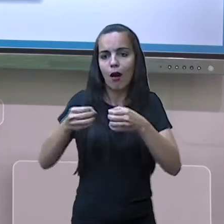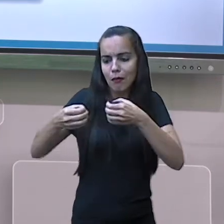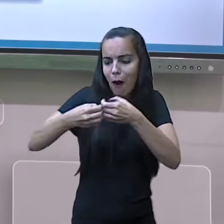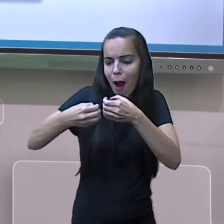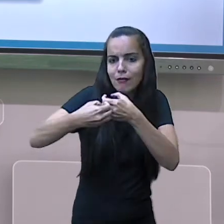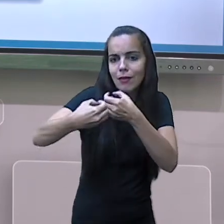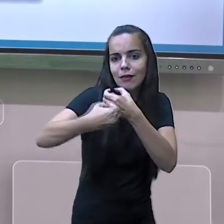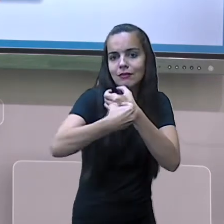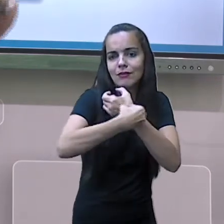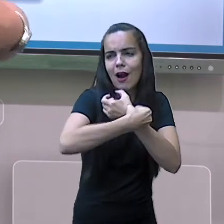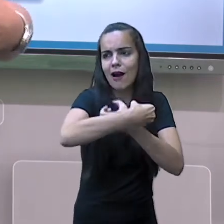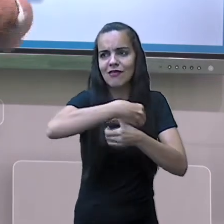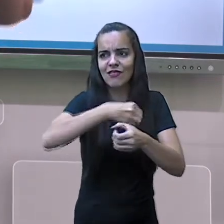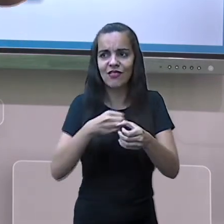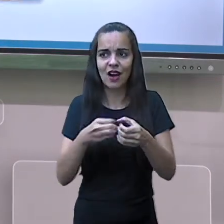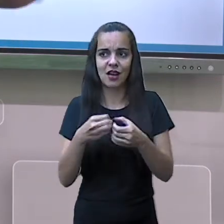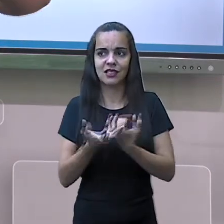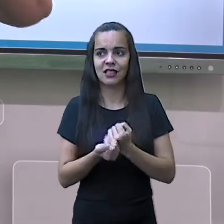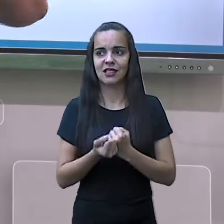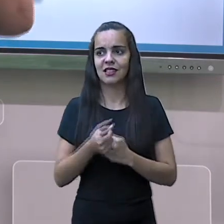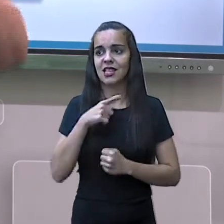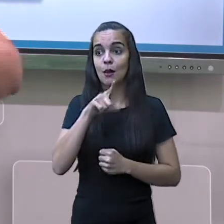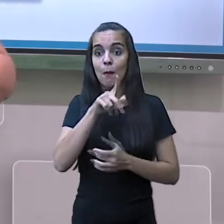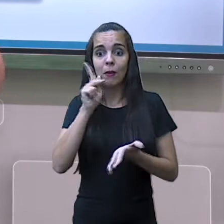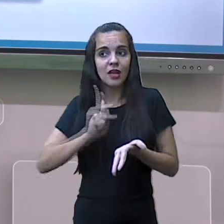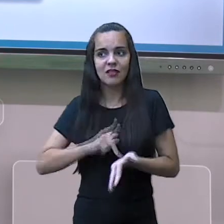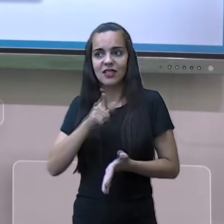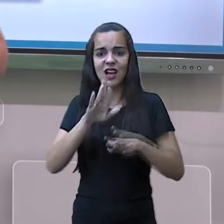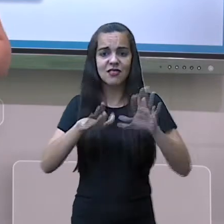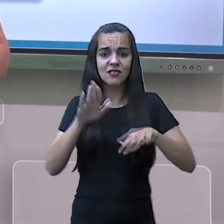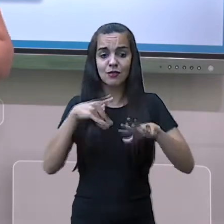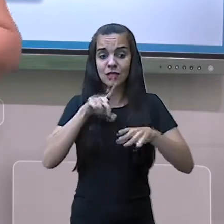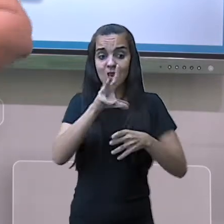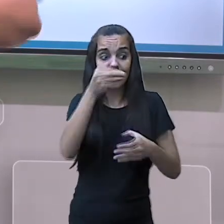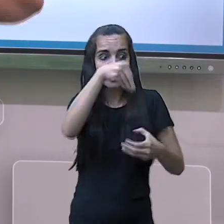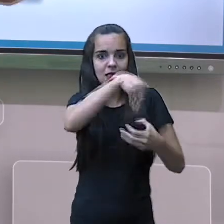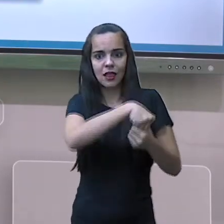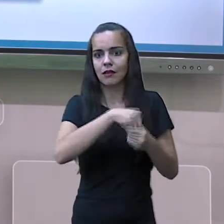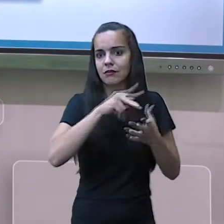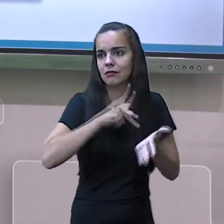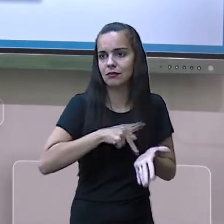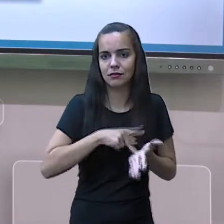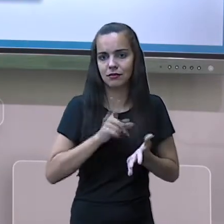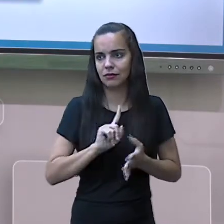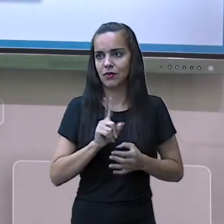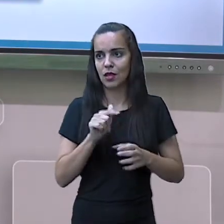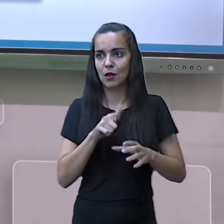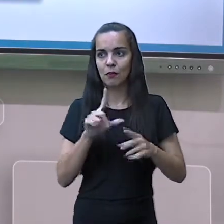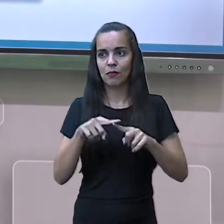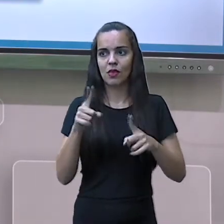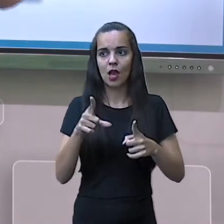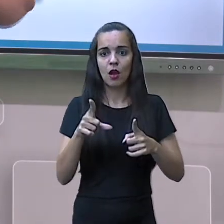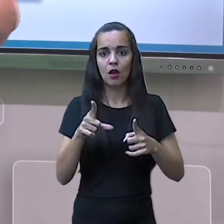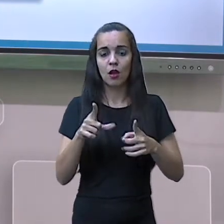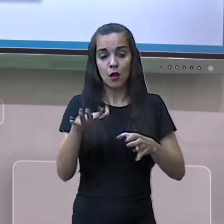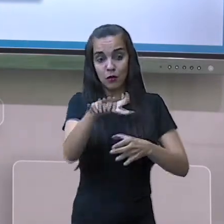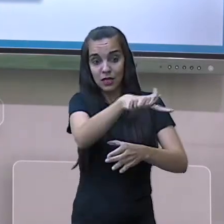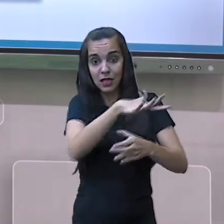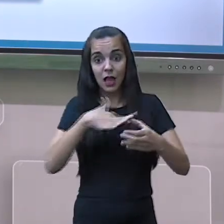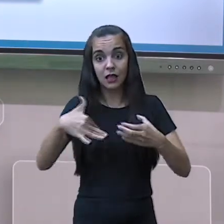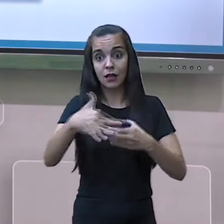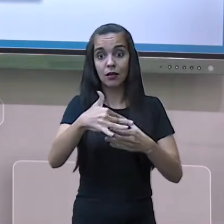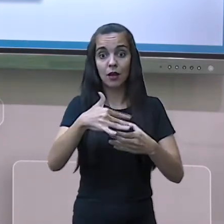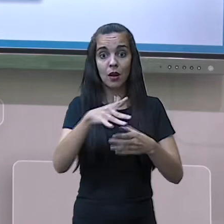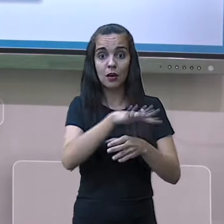ficar sabendo que você não está dentro da cidade de BH. Você está dentro da área metropolitana.